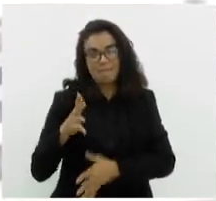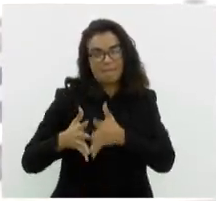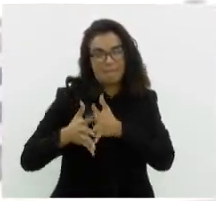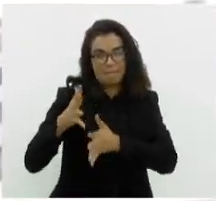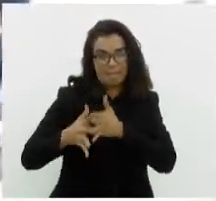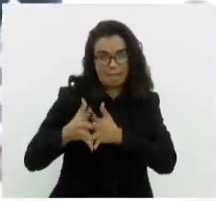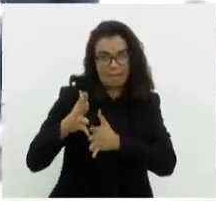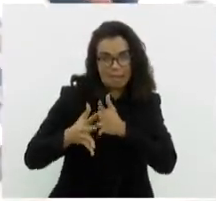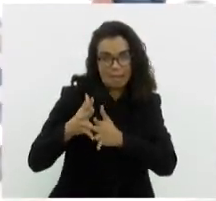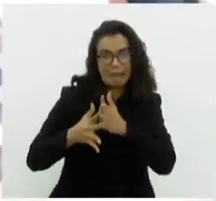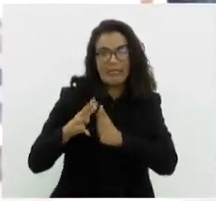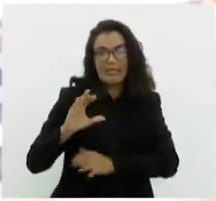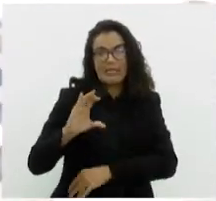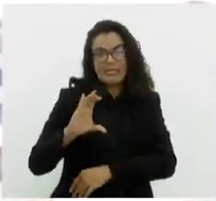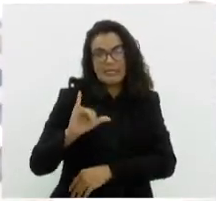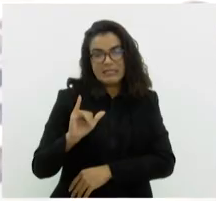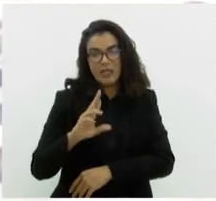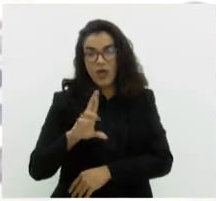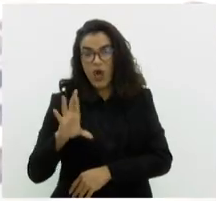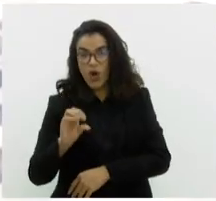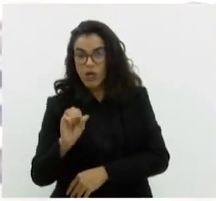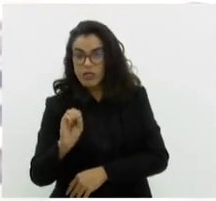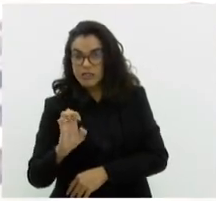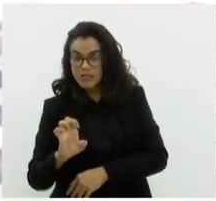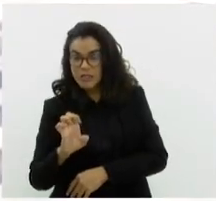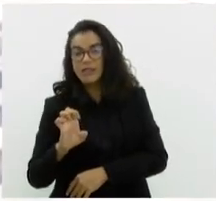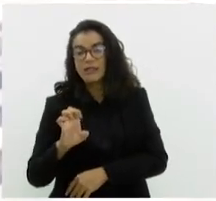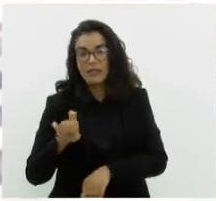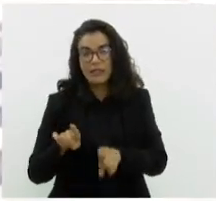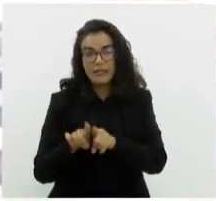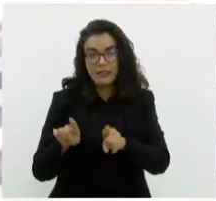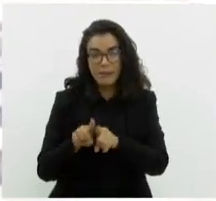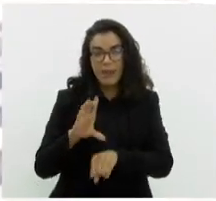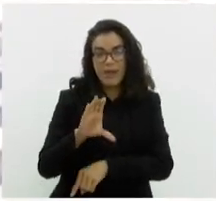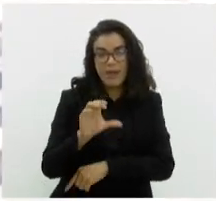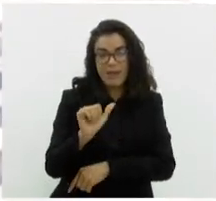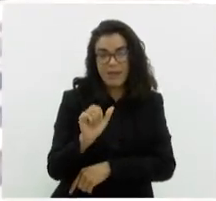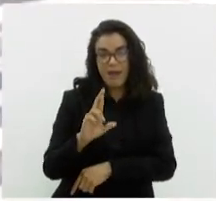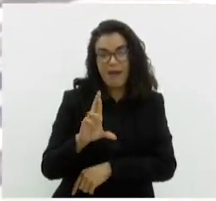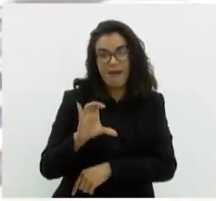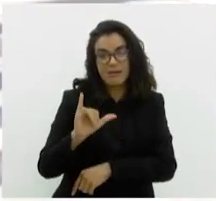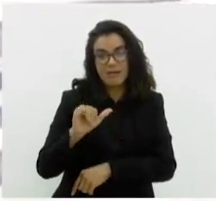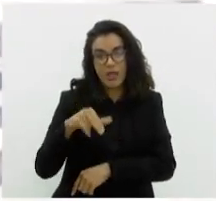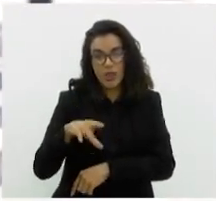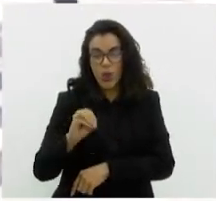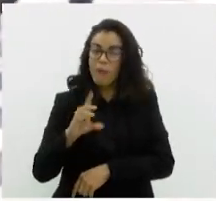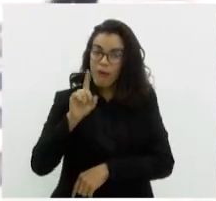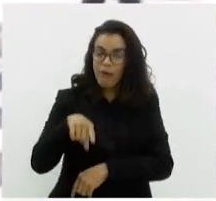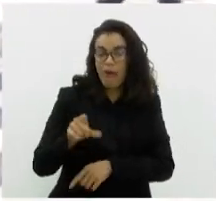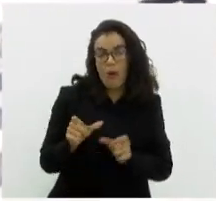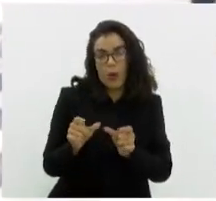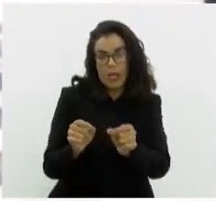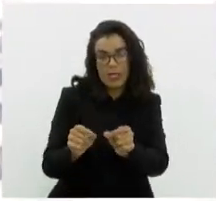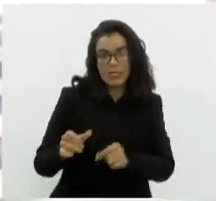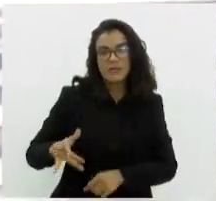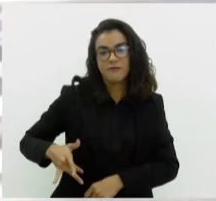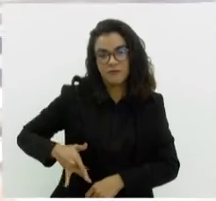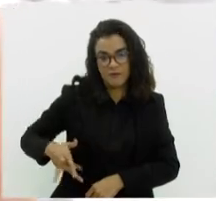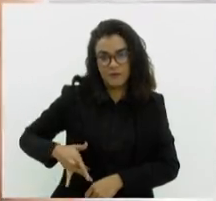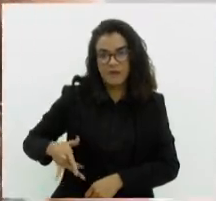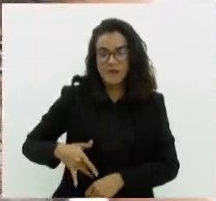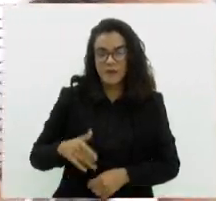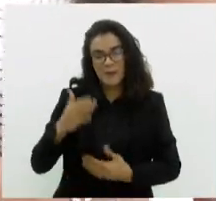temidas, que são a cirrose hepática e o desenvolvimento do carcinoma hepato-celular, que é o câncer de fígado. Perfeito, doutora. Obrigado pela